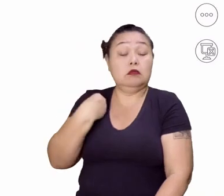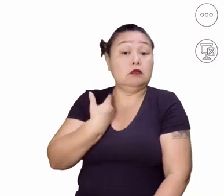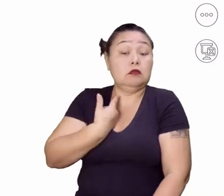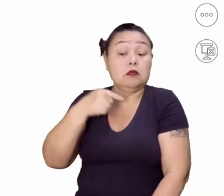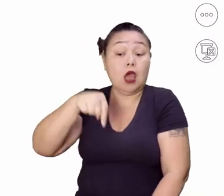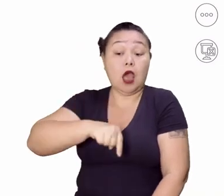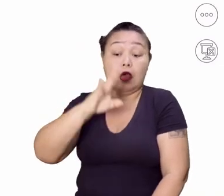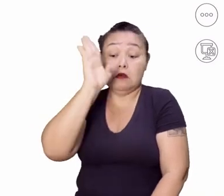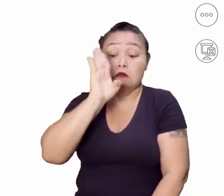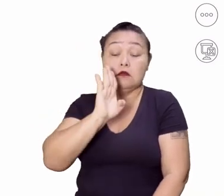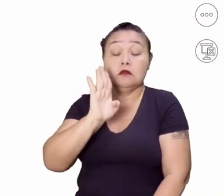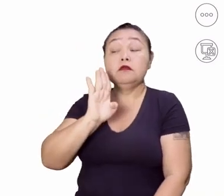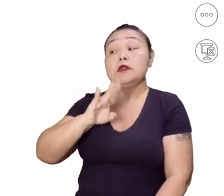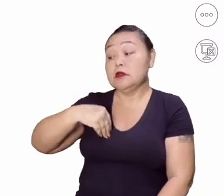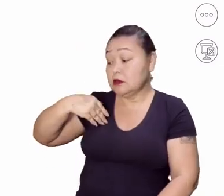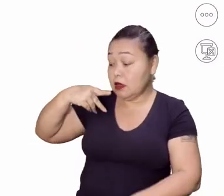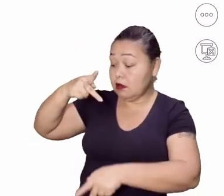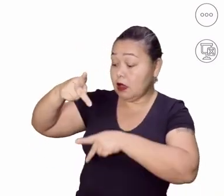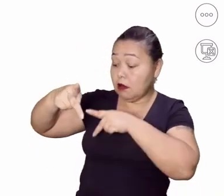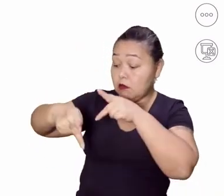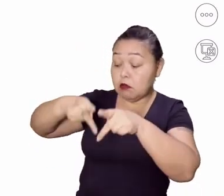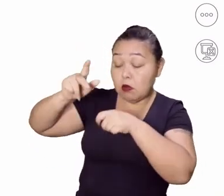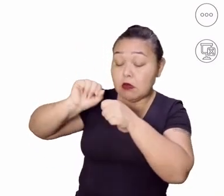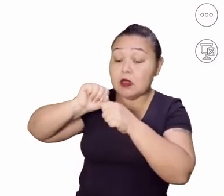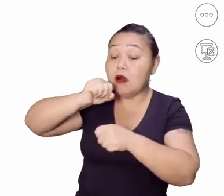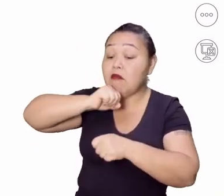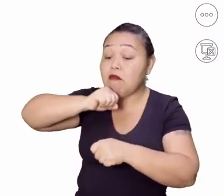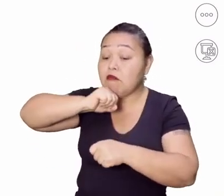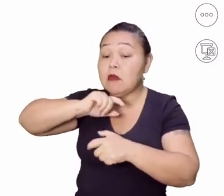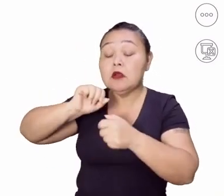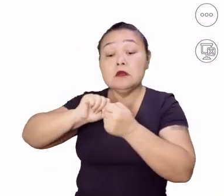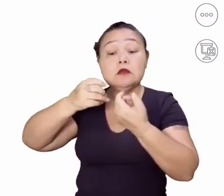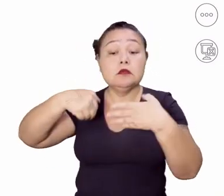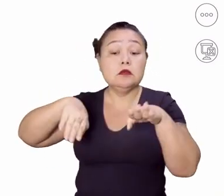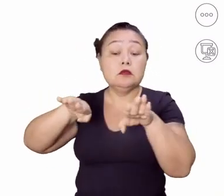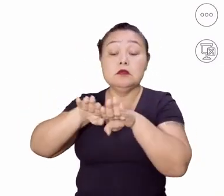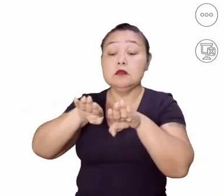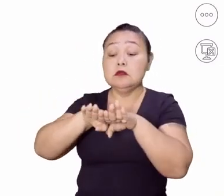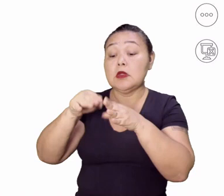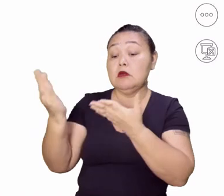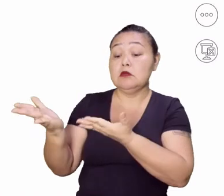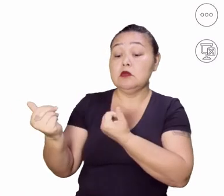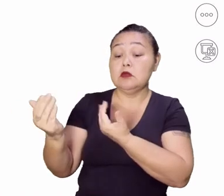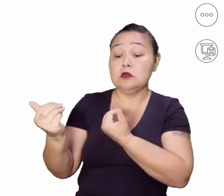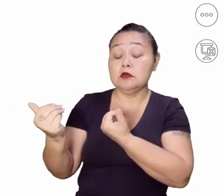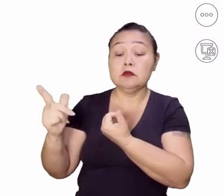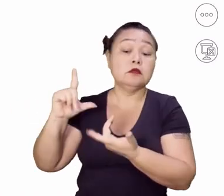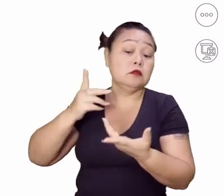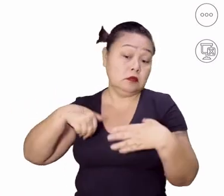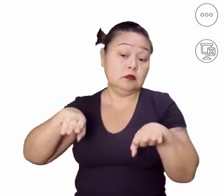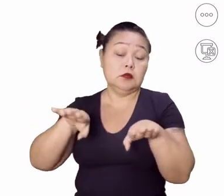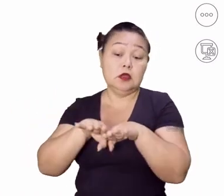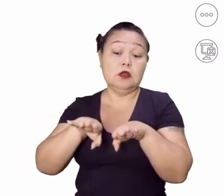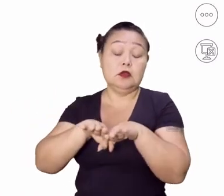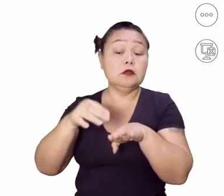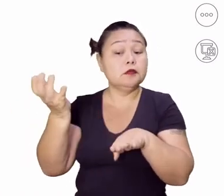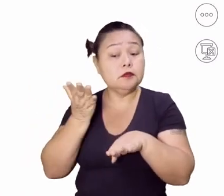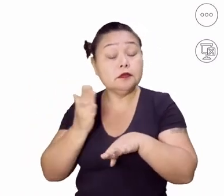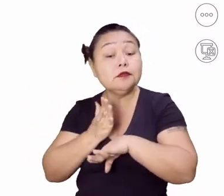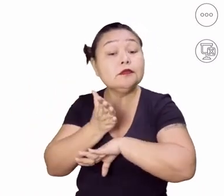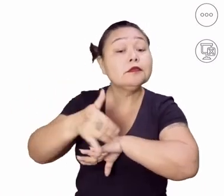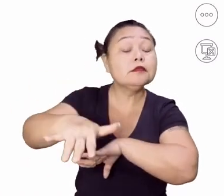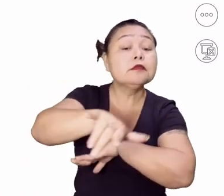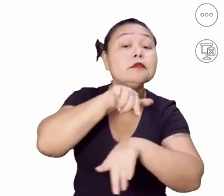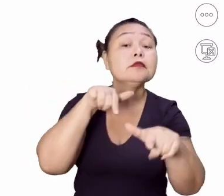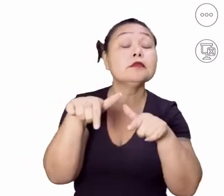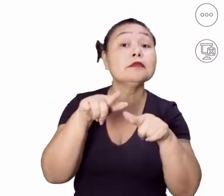no caso do Brasil, está envelhecendo, né? Também não há emprego para jovem, assim, que também querem adentrar